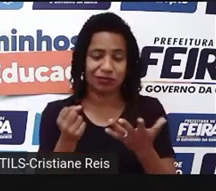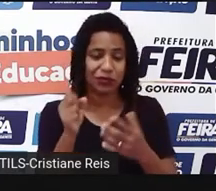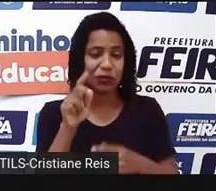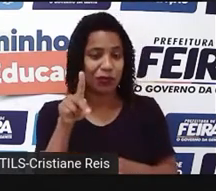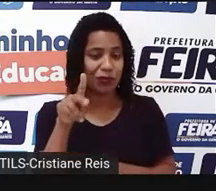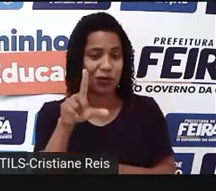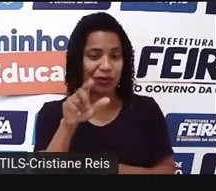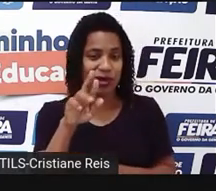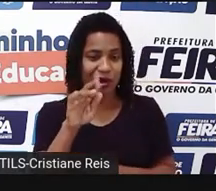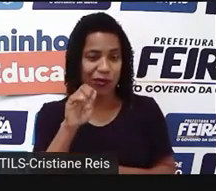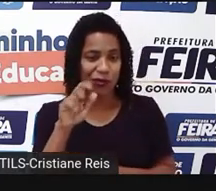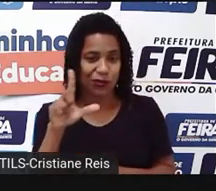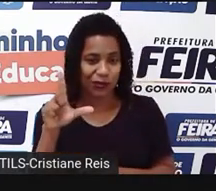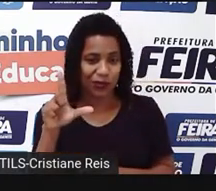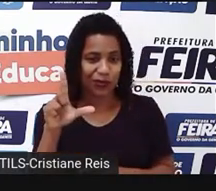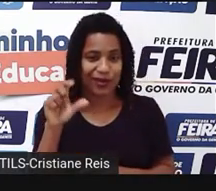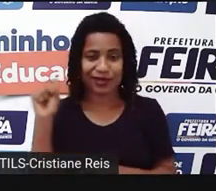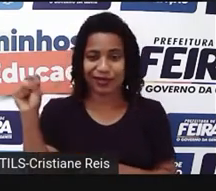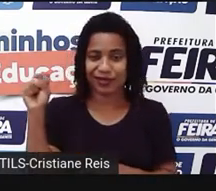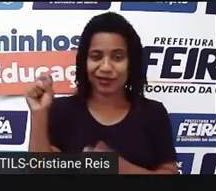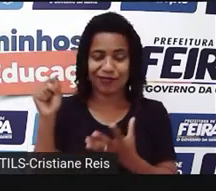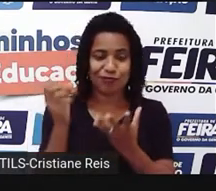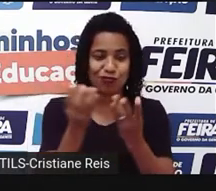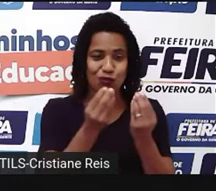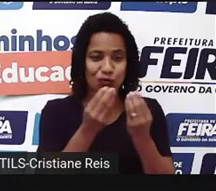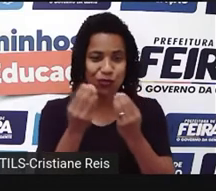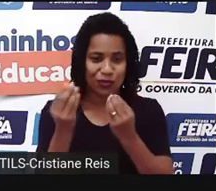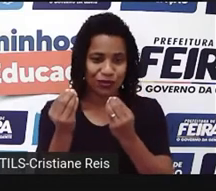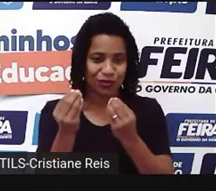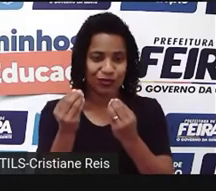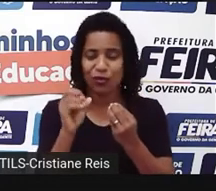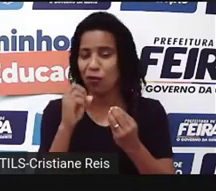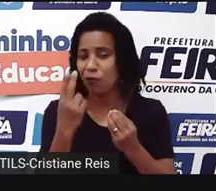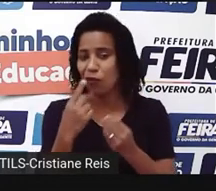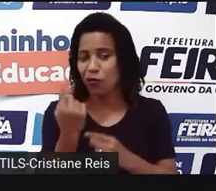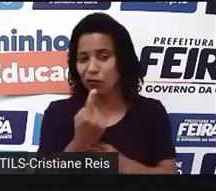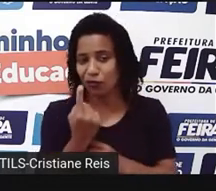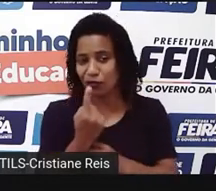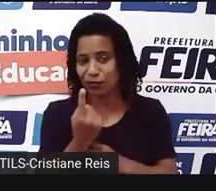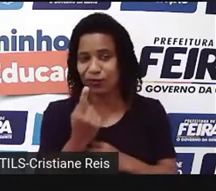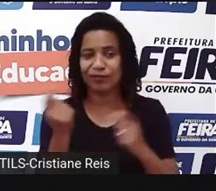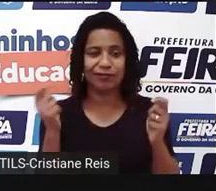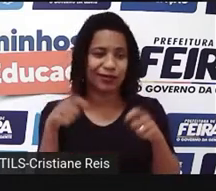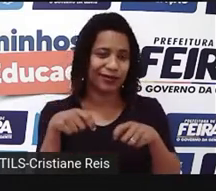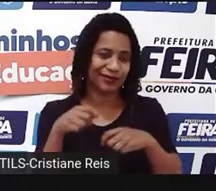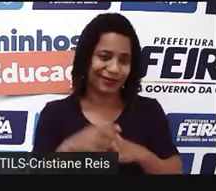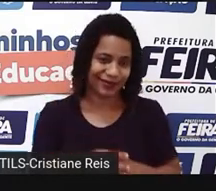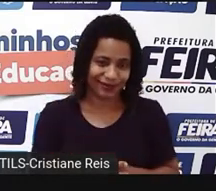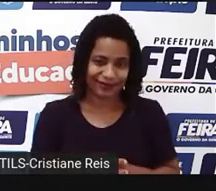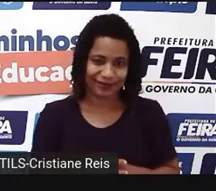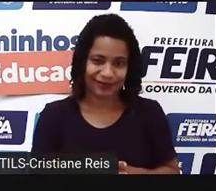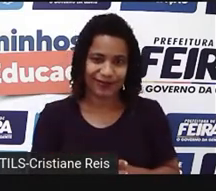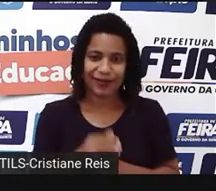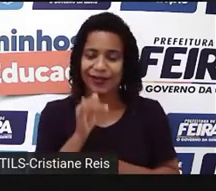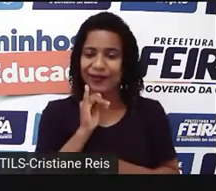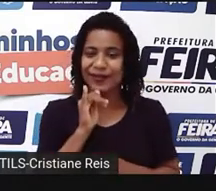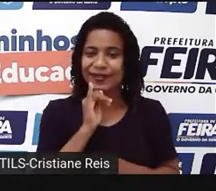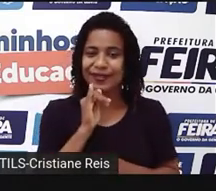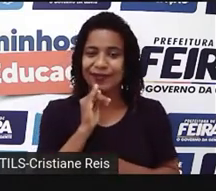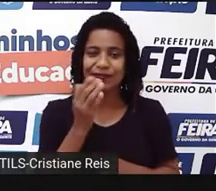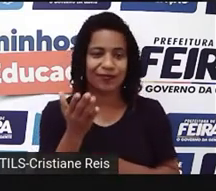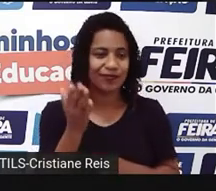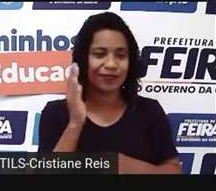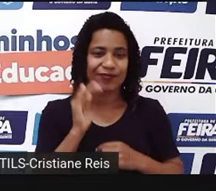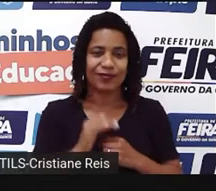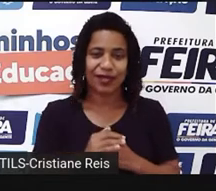plural. Não é verdade? Observem bem aqui os examples. I don't have many friends. Eu não